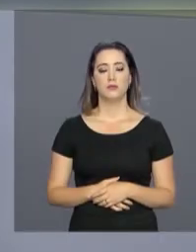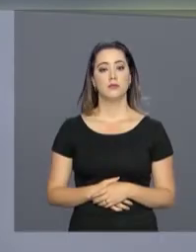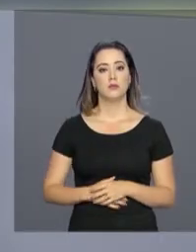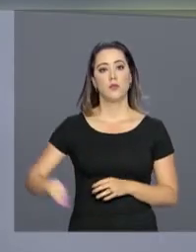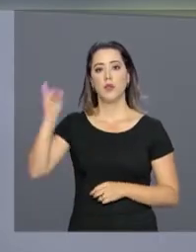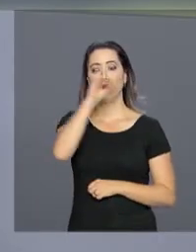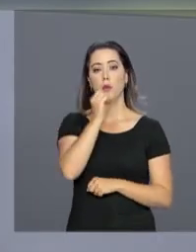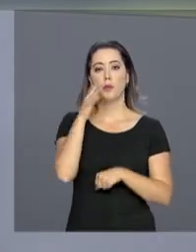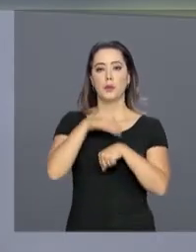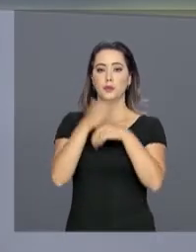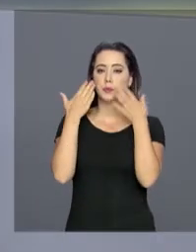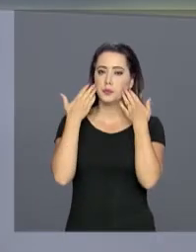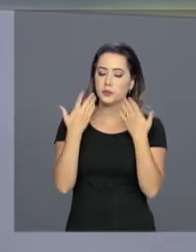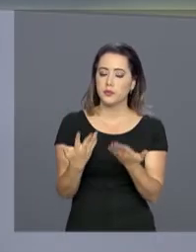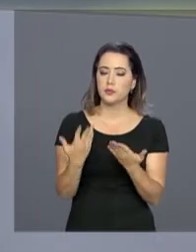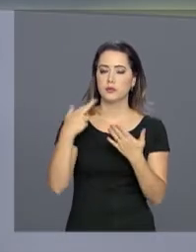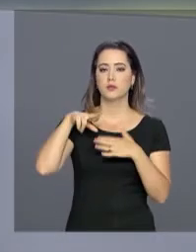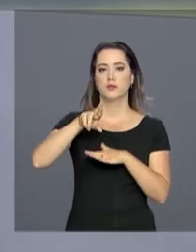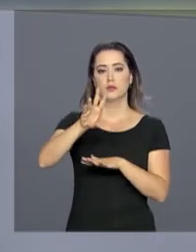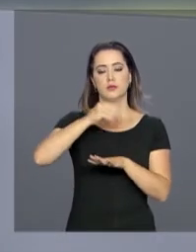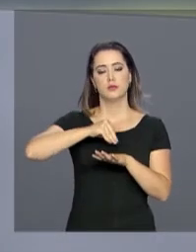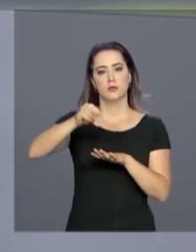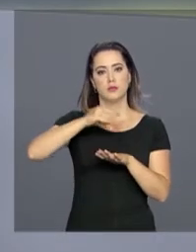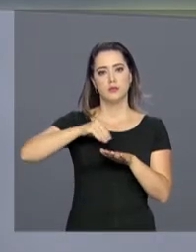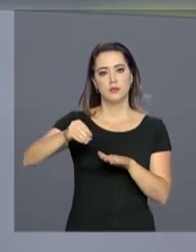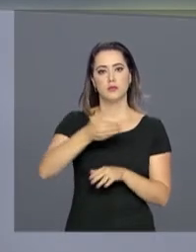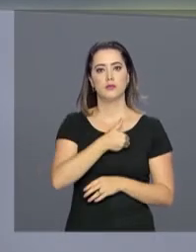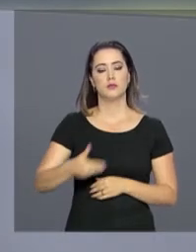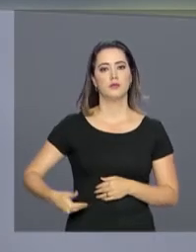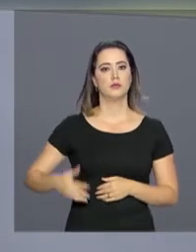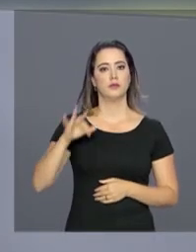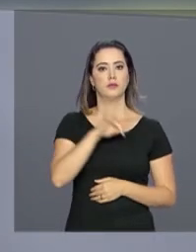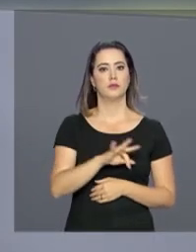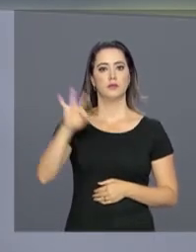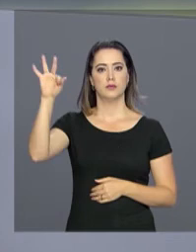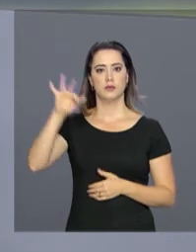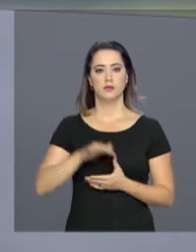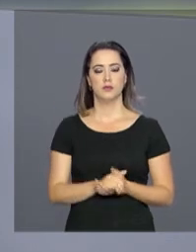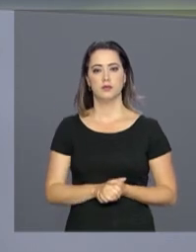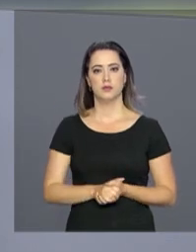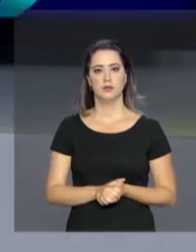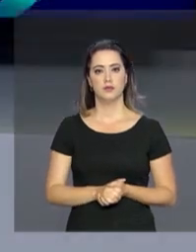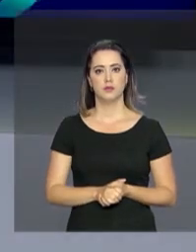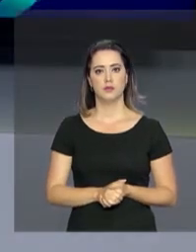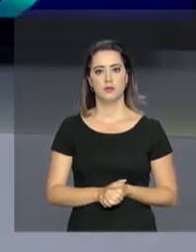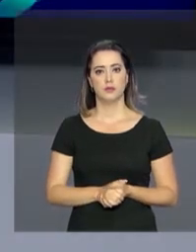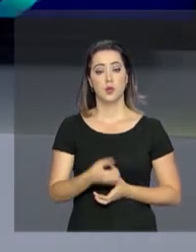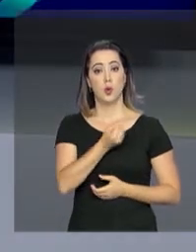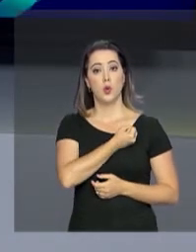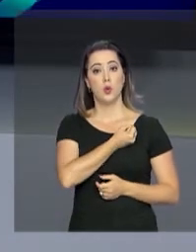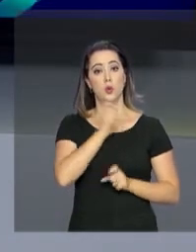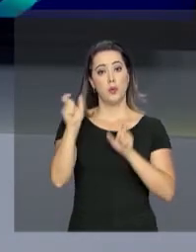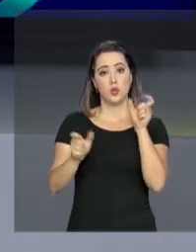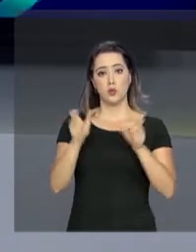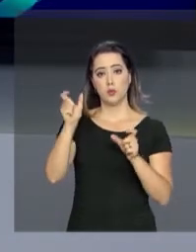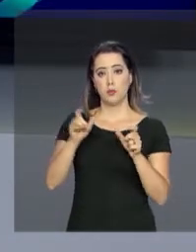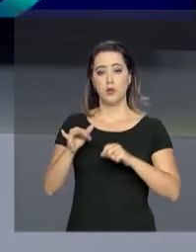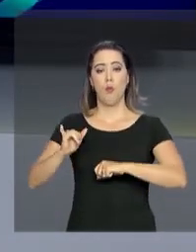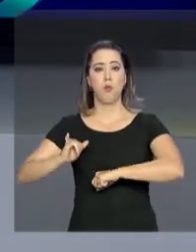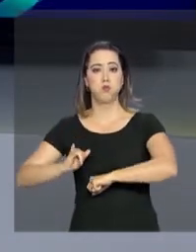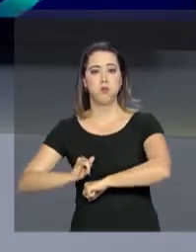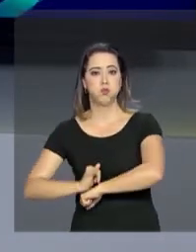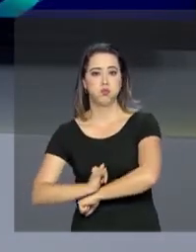Olá, boa noite. Estamos de volta com o repórter NBR e as notícias do governo federal. O número de indivíduos com